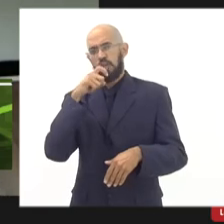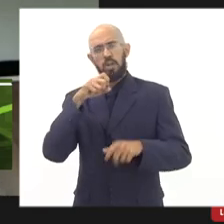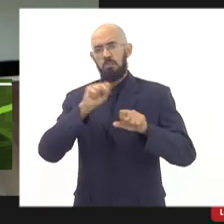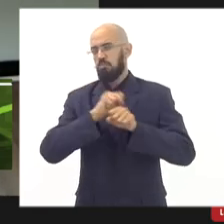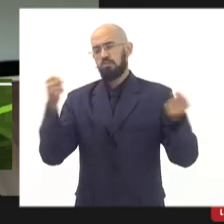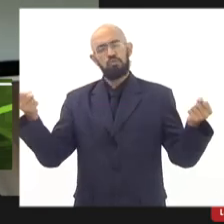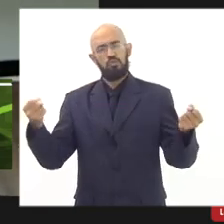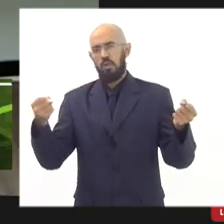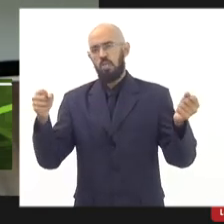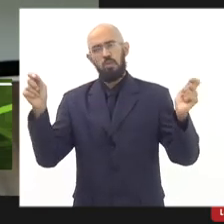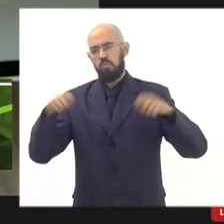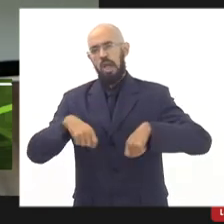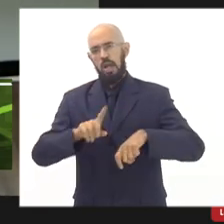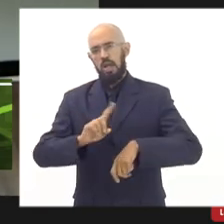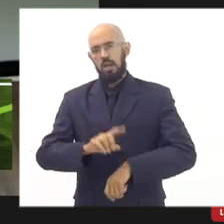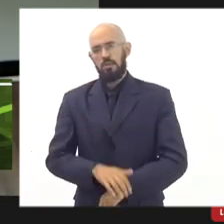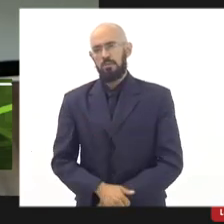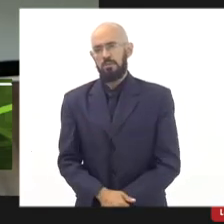como.